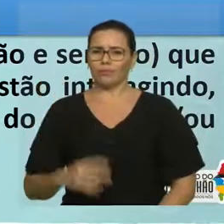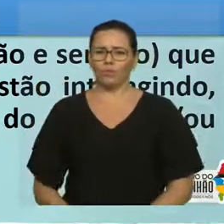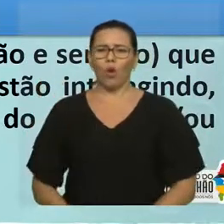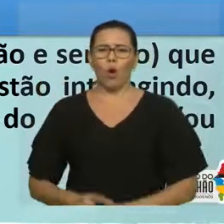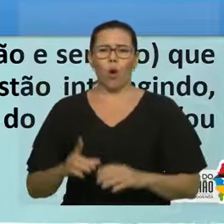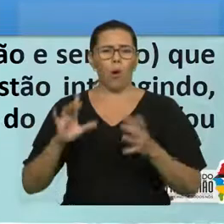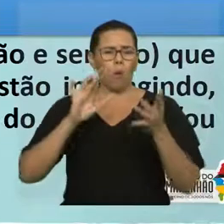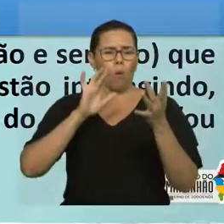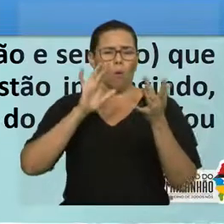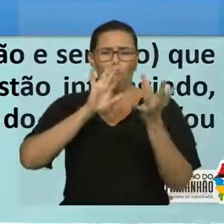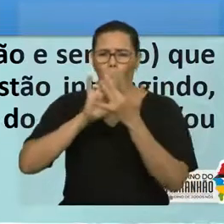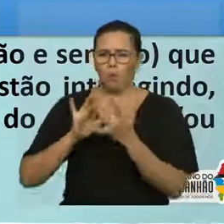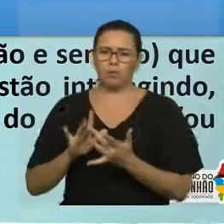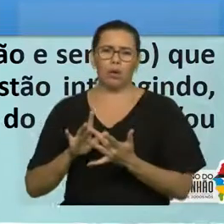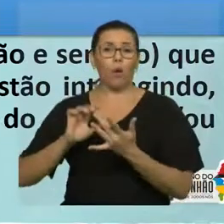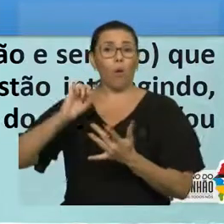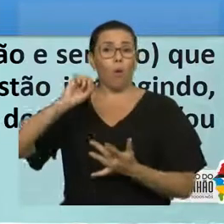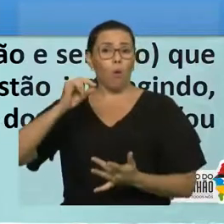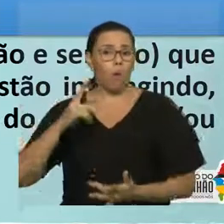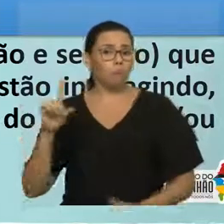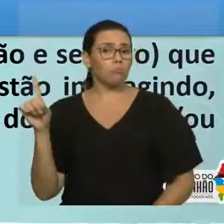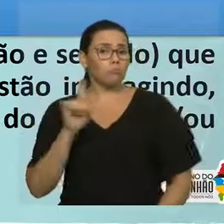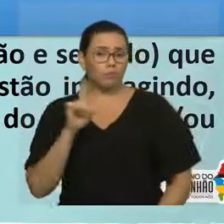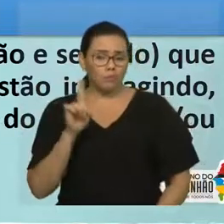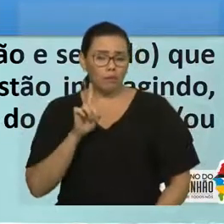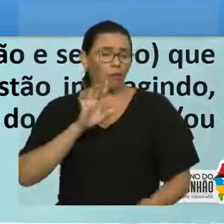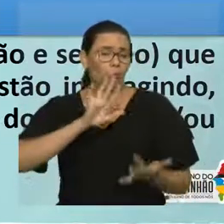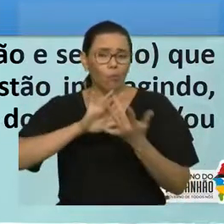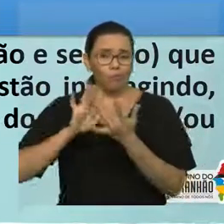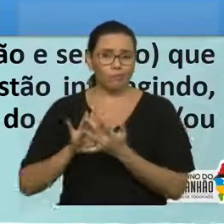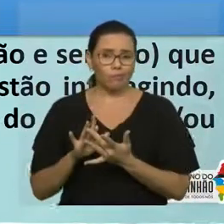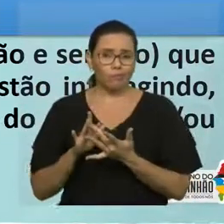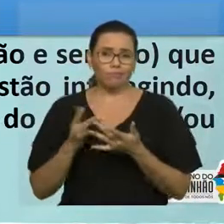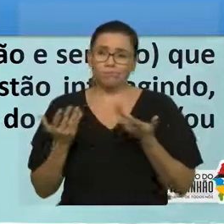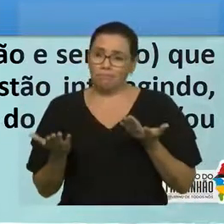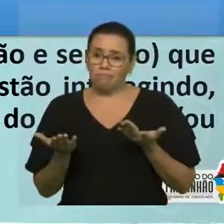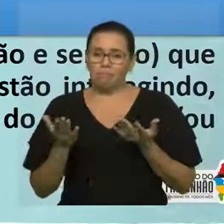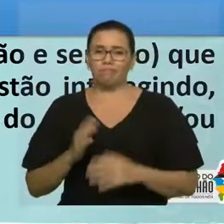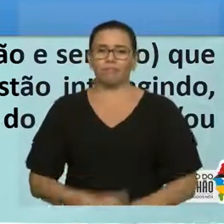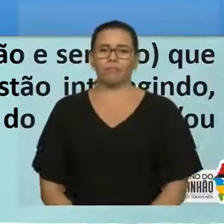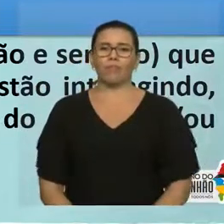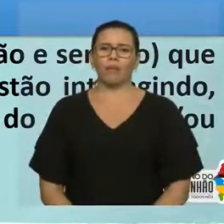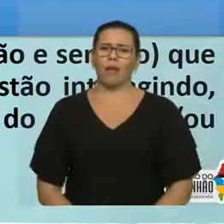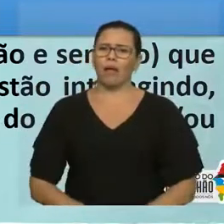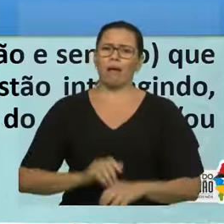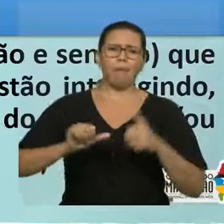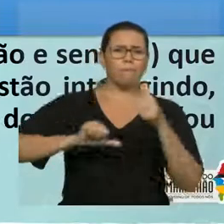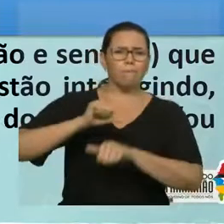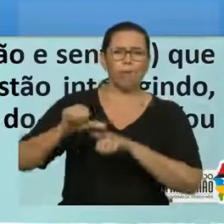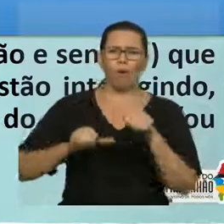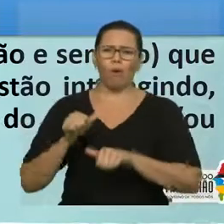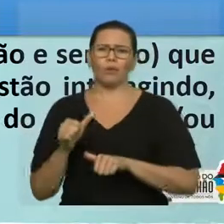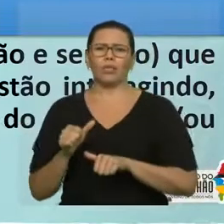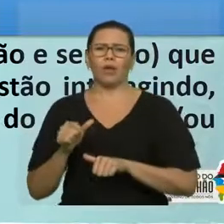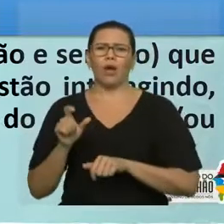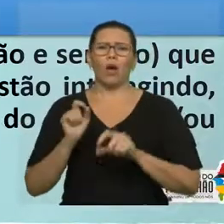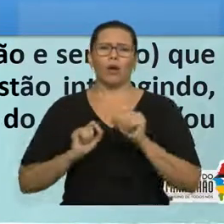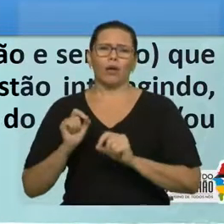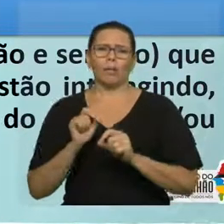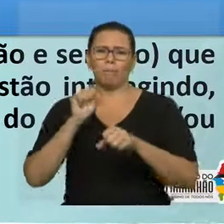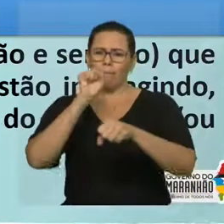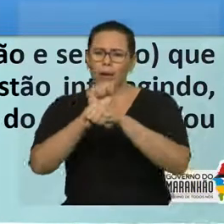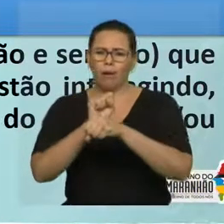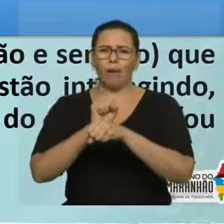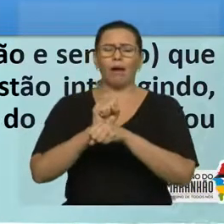contato ou não, sem contato, né? E ela pode causar, nesses corpos, alteração no movimento, causar repouso, retardar,